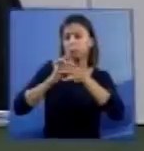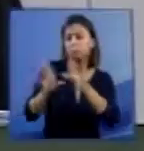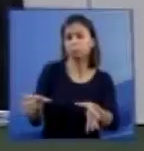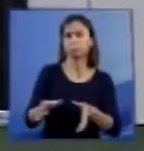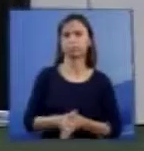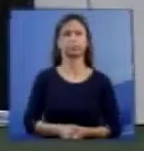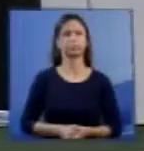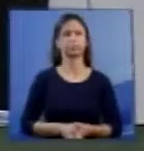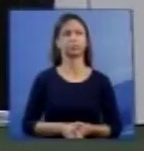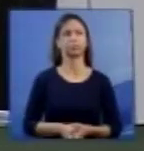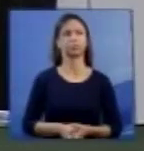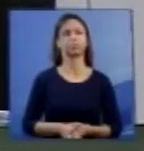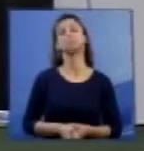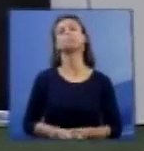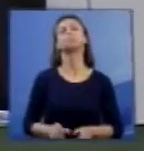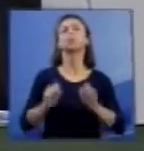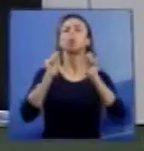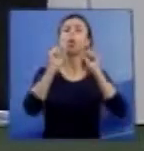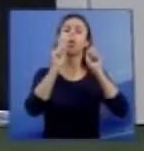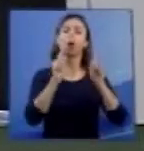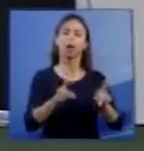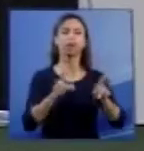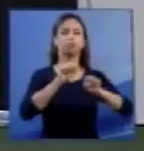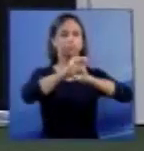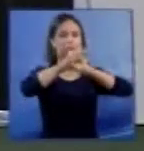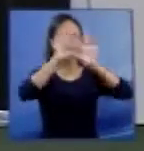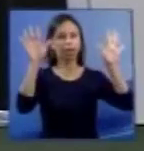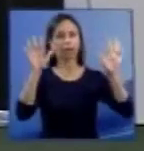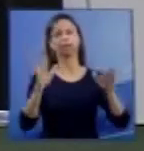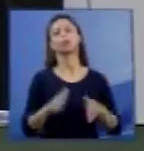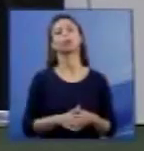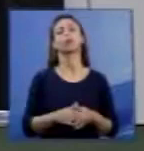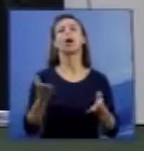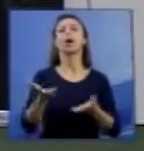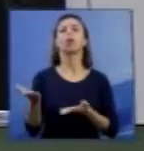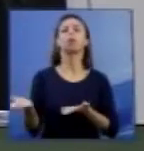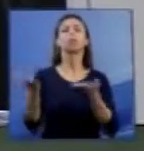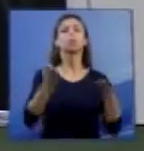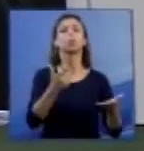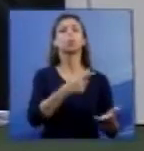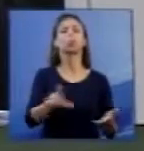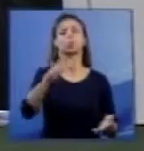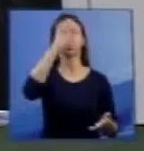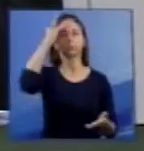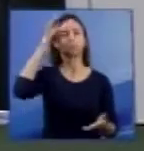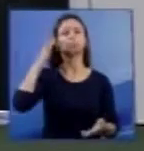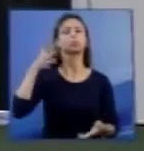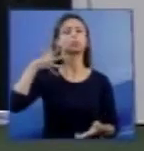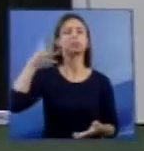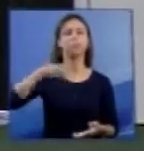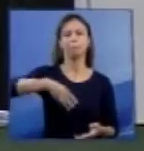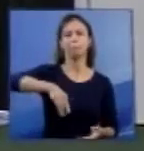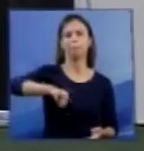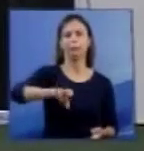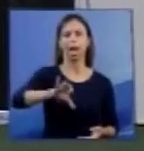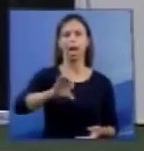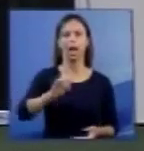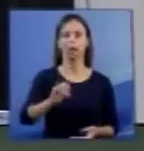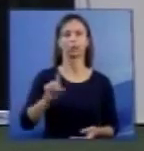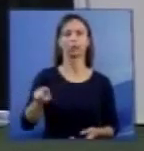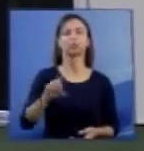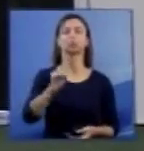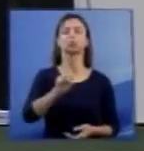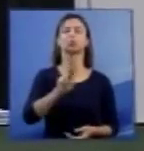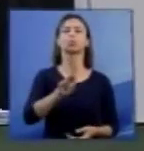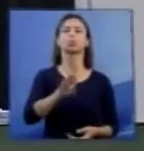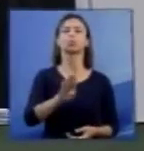Esclarecida, portanto, a questão, passa a palavra o doutor Mário José Guise, subprocurador